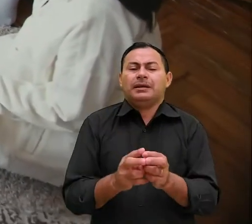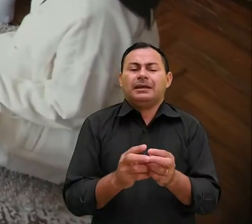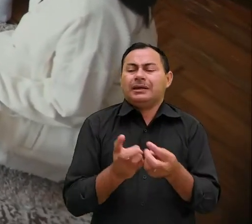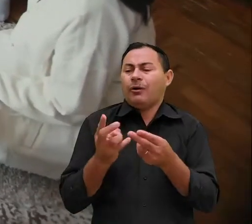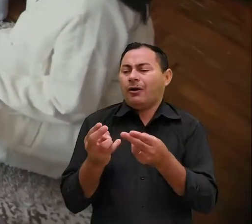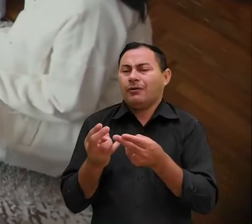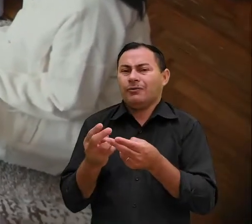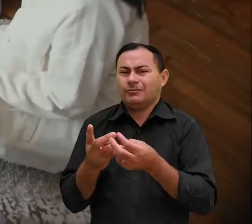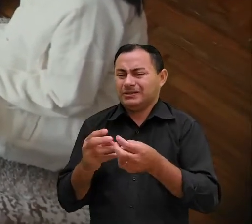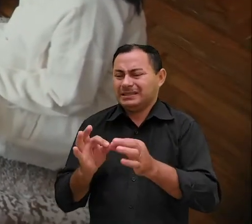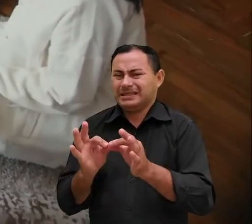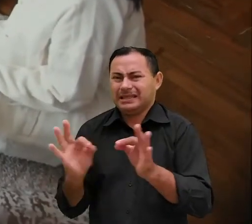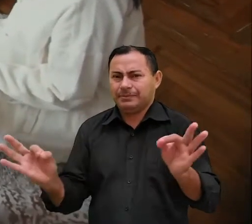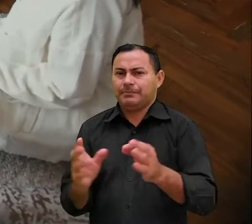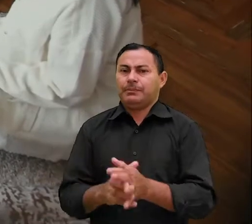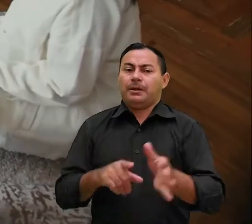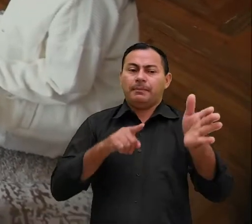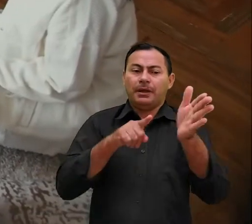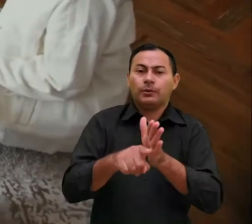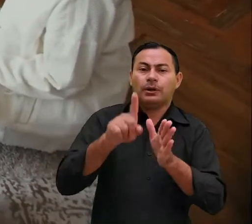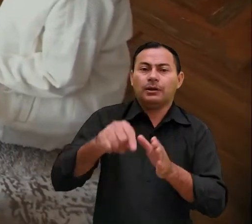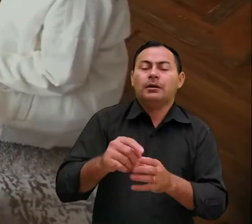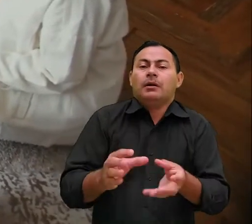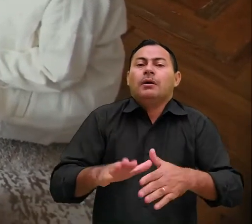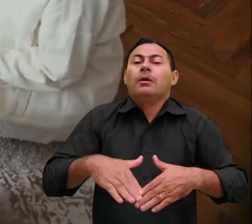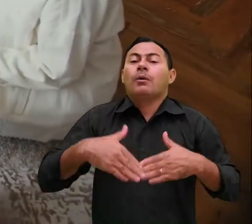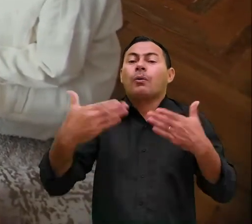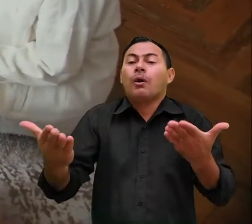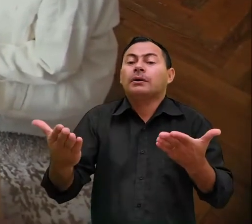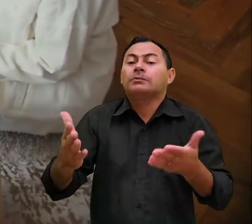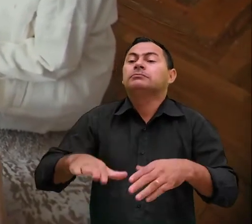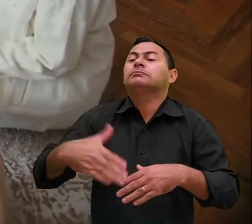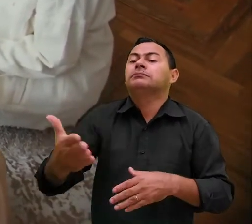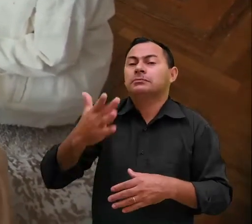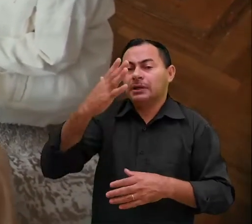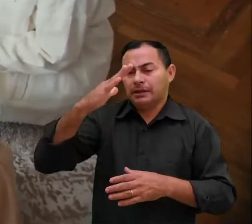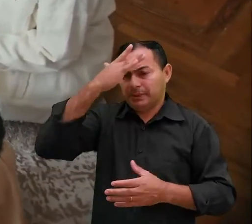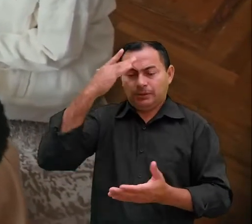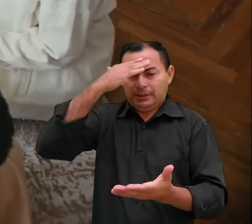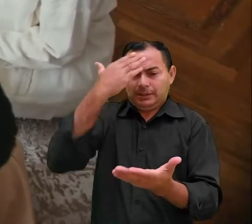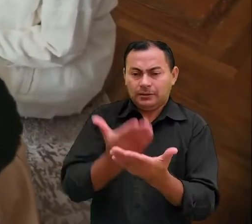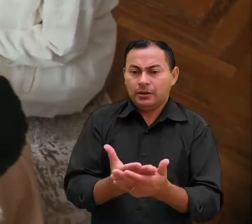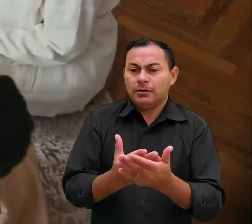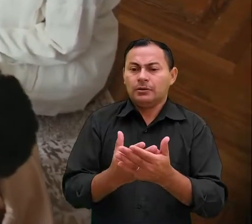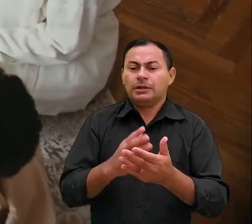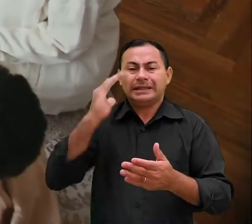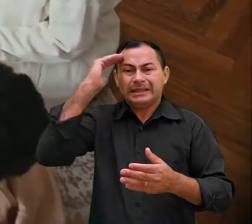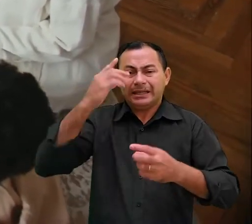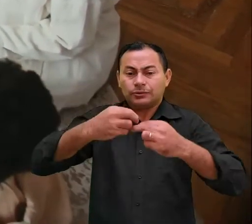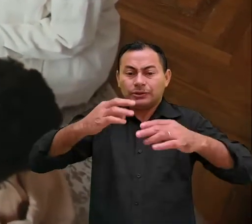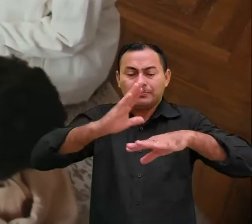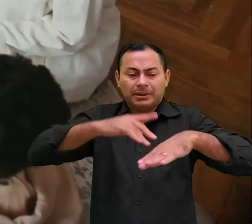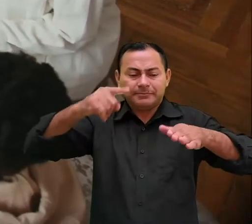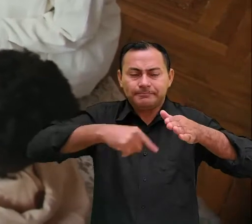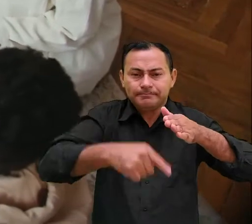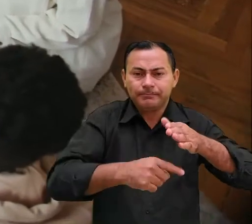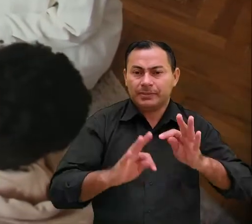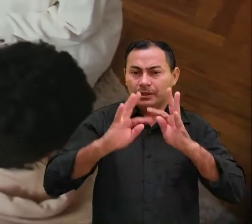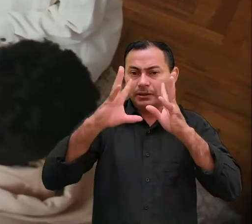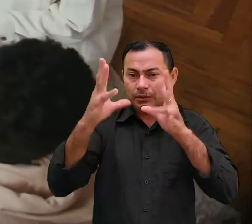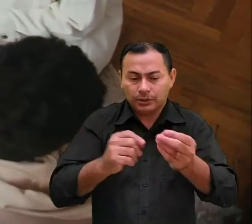papinha de nenê a pergunta dele era sobre quando aqueles crentes iriam passar para as coisas mais profundas